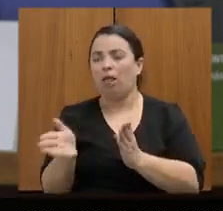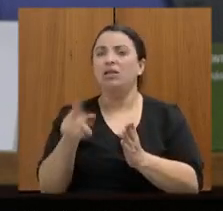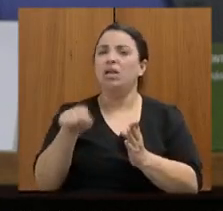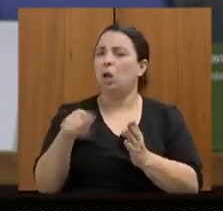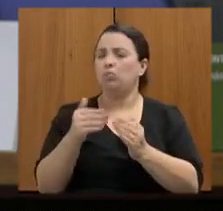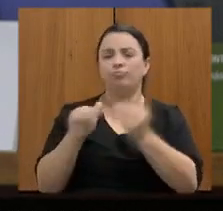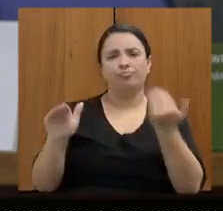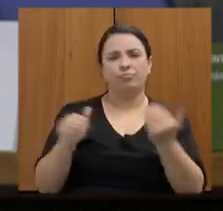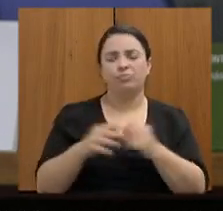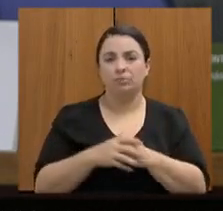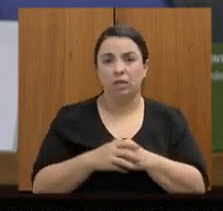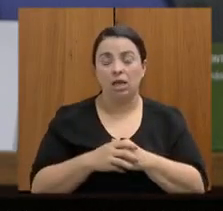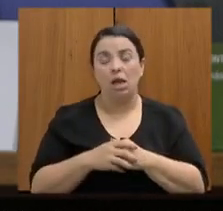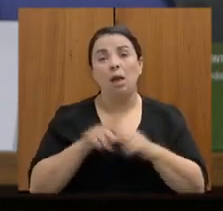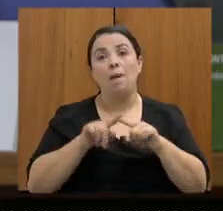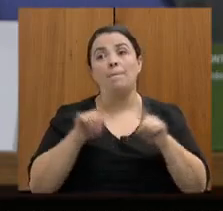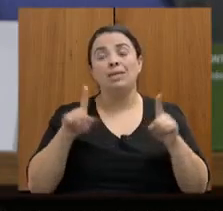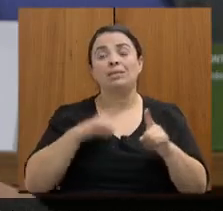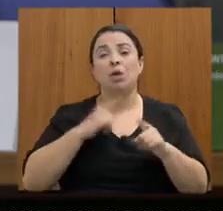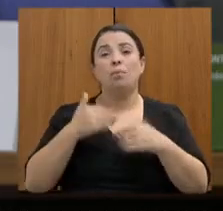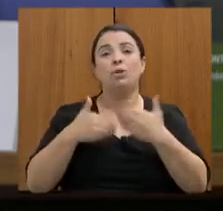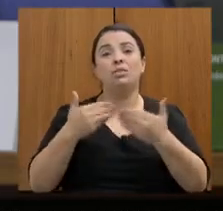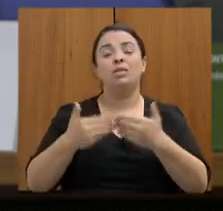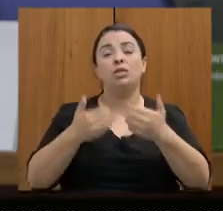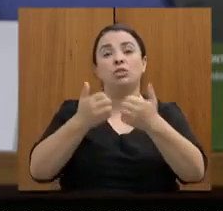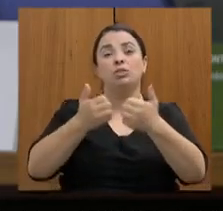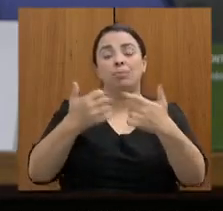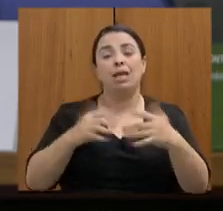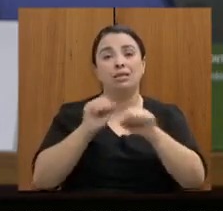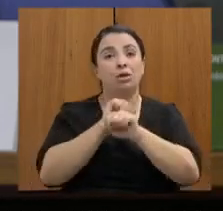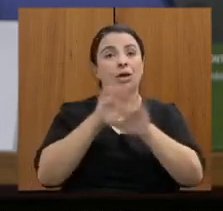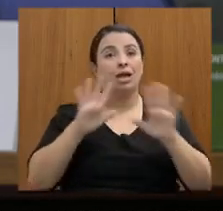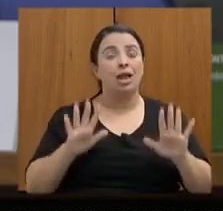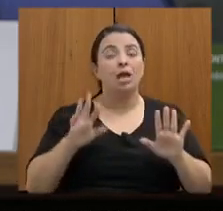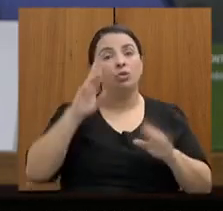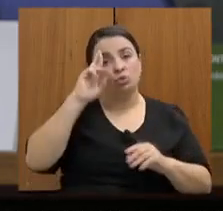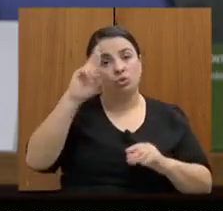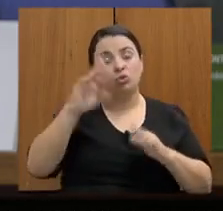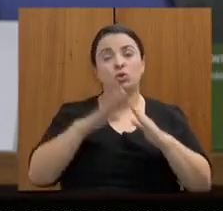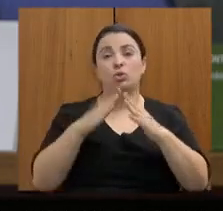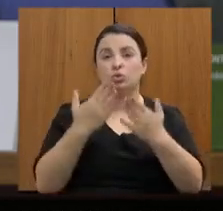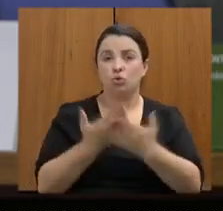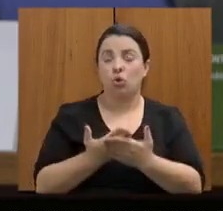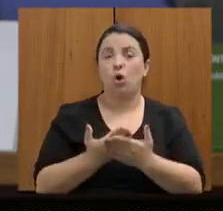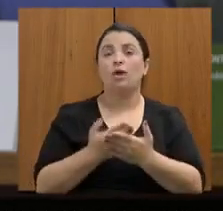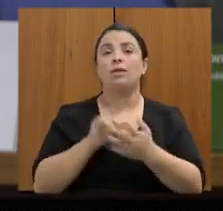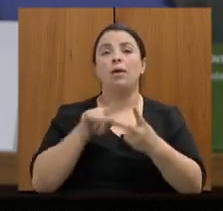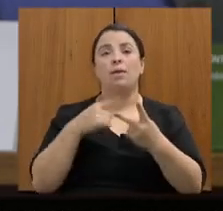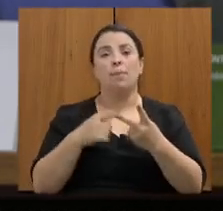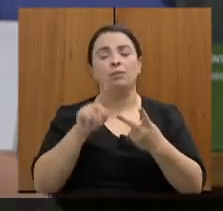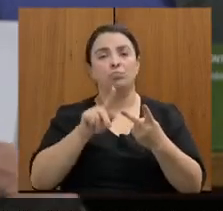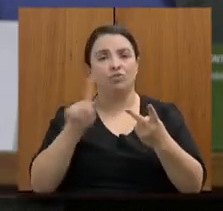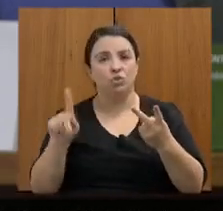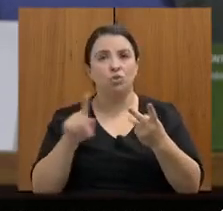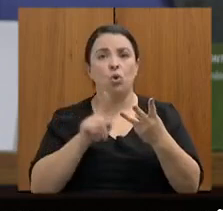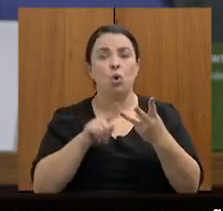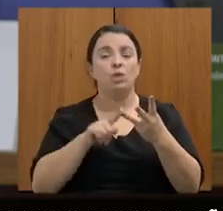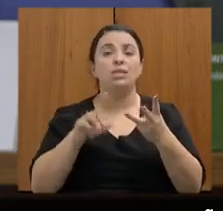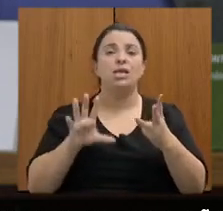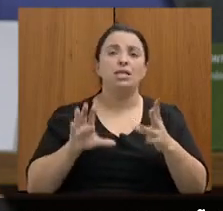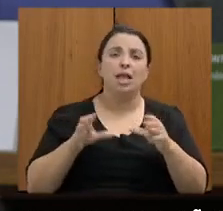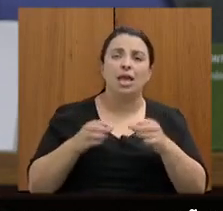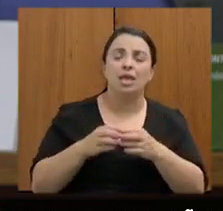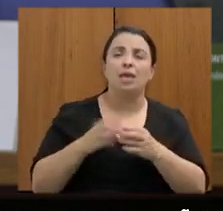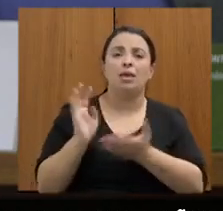a gente tem tido um processo de esclarecimento por parte dos nossos diretores de escola dos nossos professores da nossa equipe